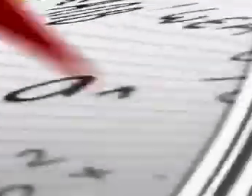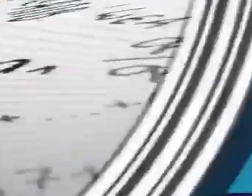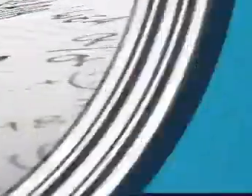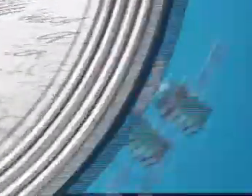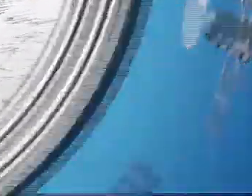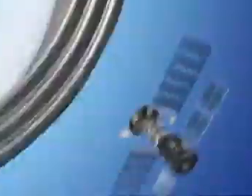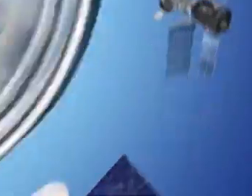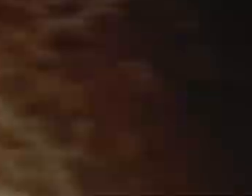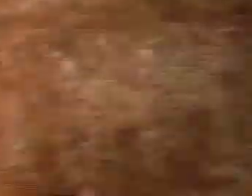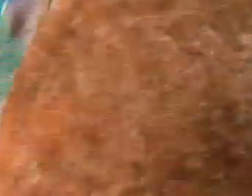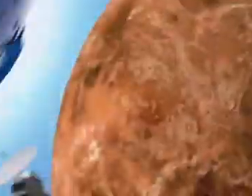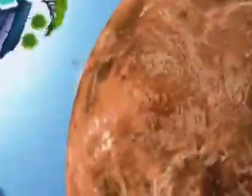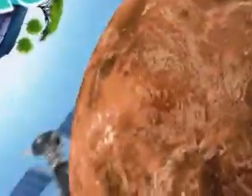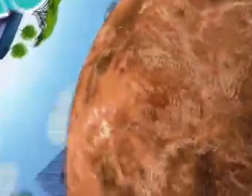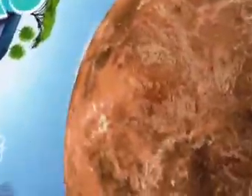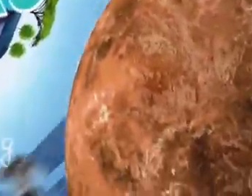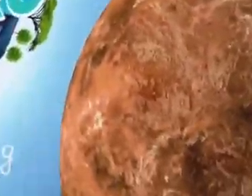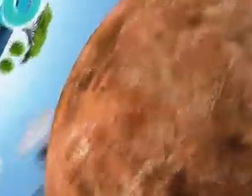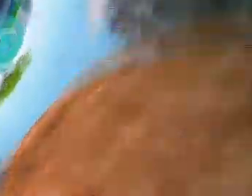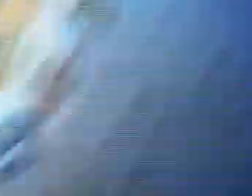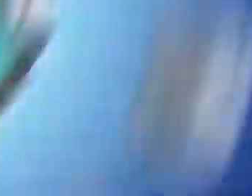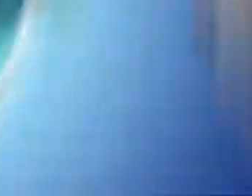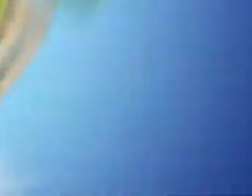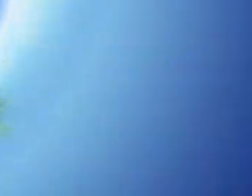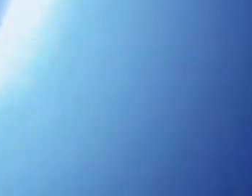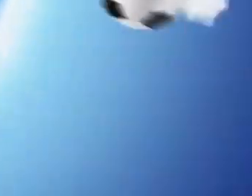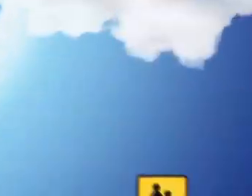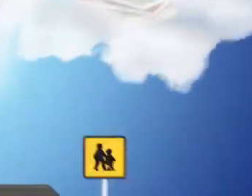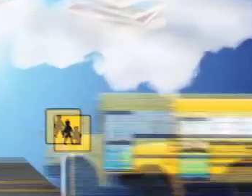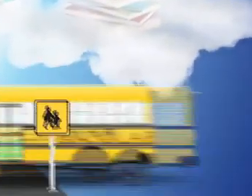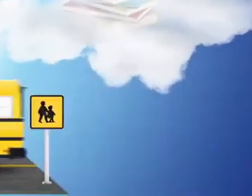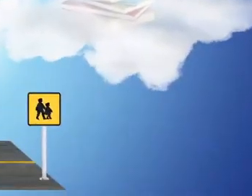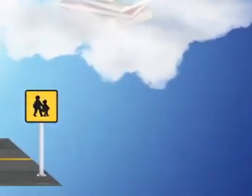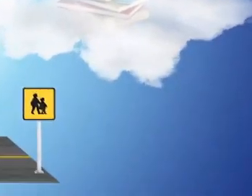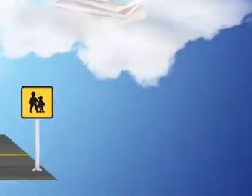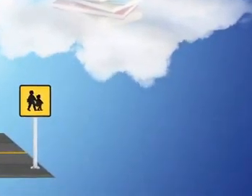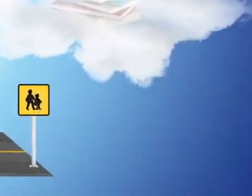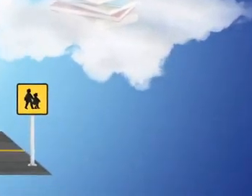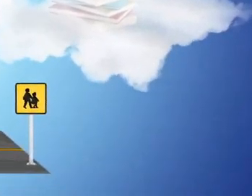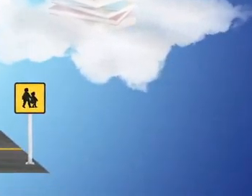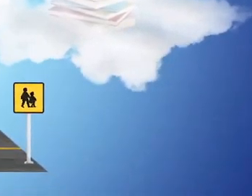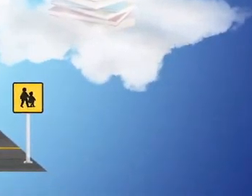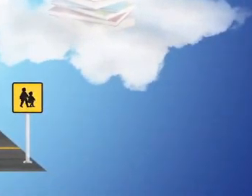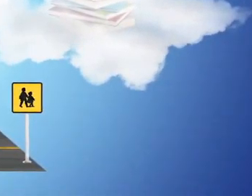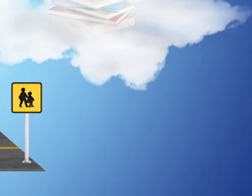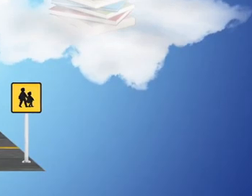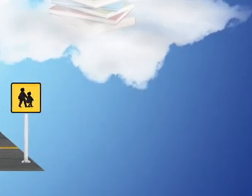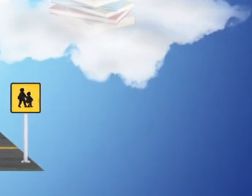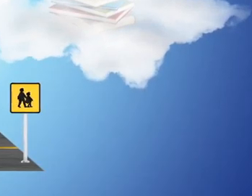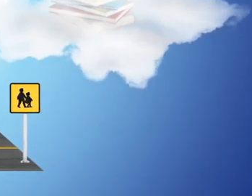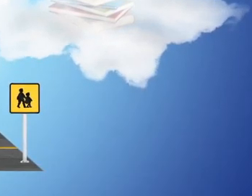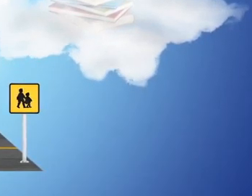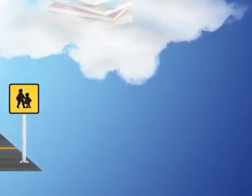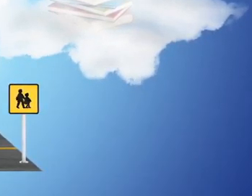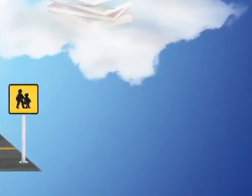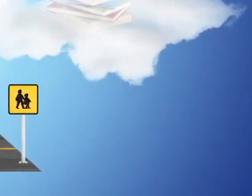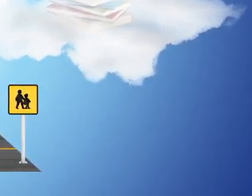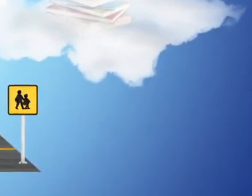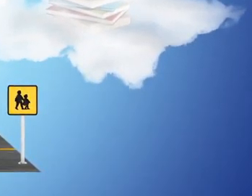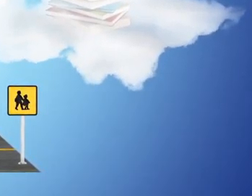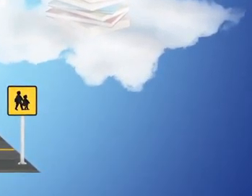Legendas por